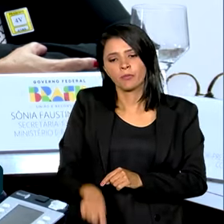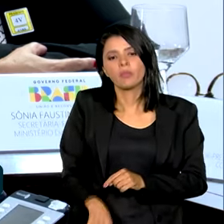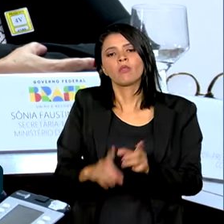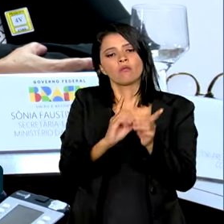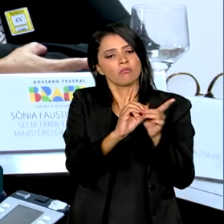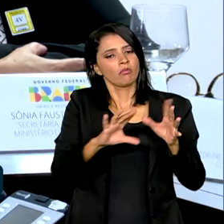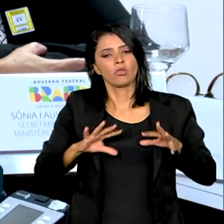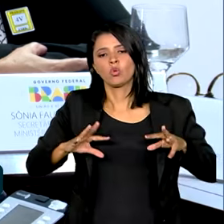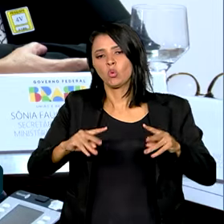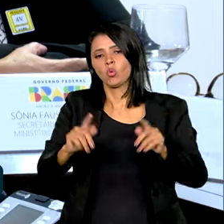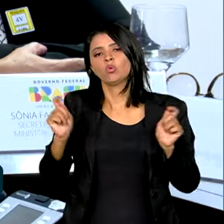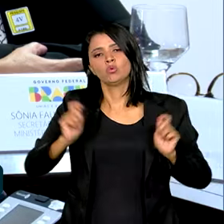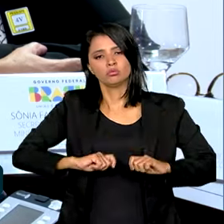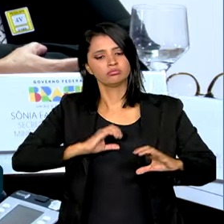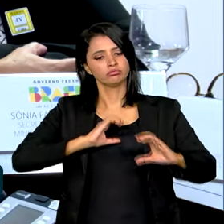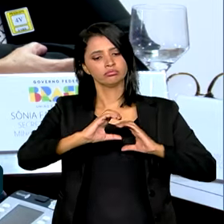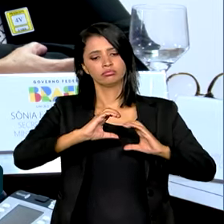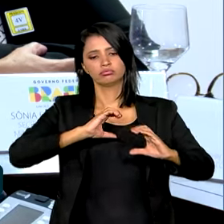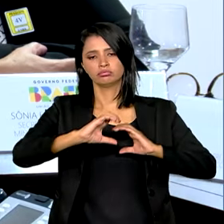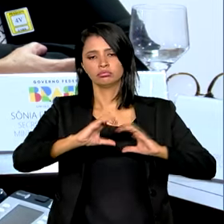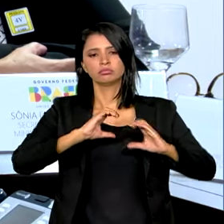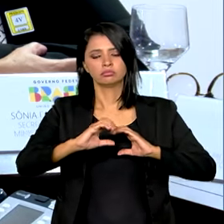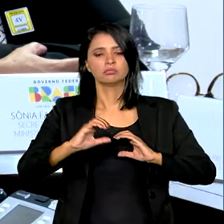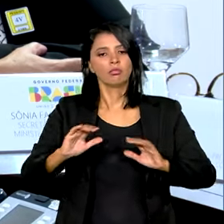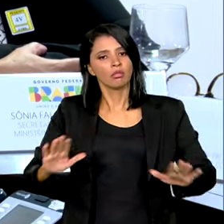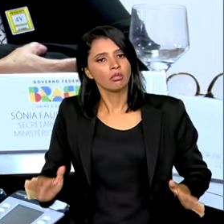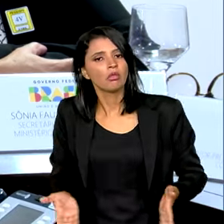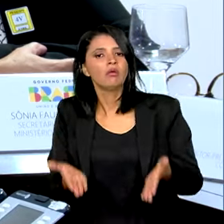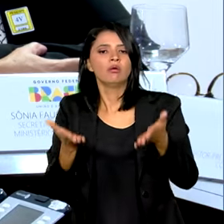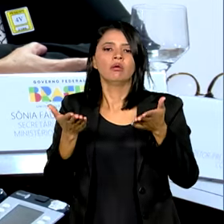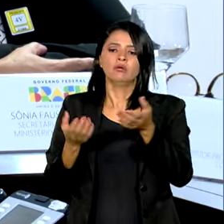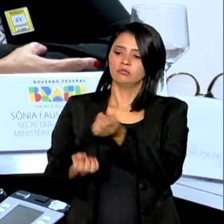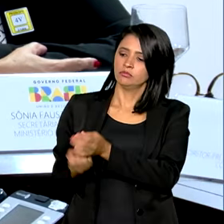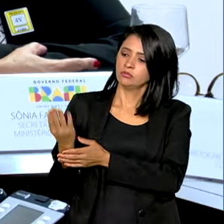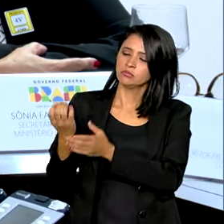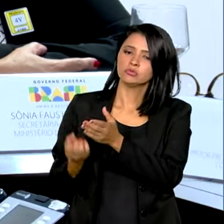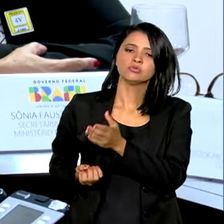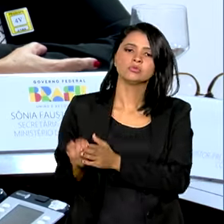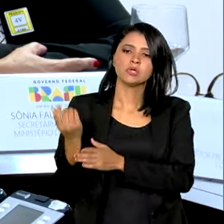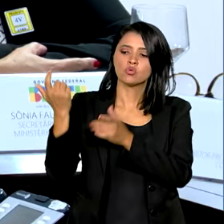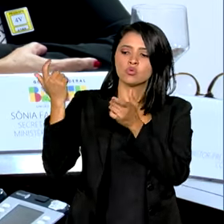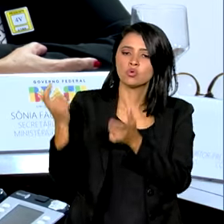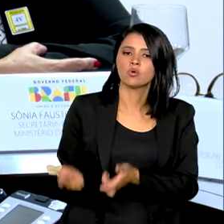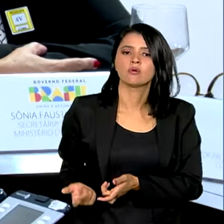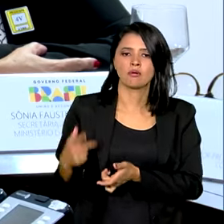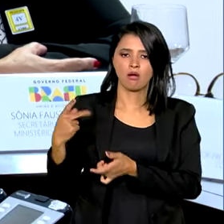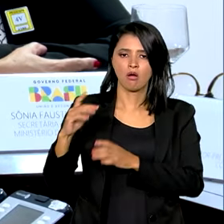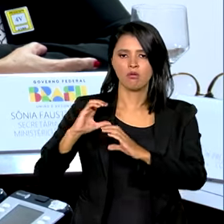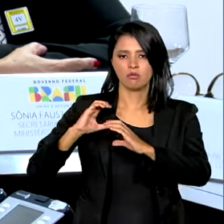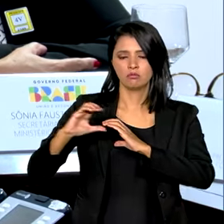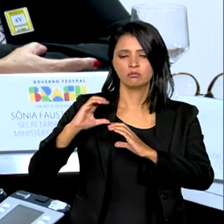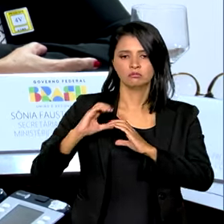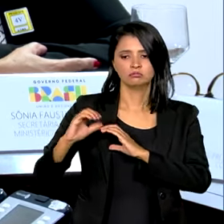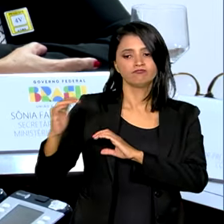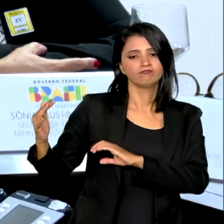democratização da comunicação e o incentivo à produção local de comunicação de qualidade.